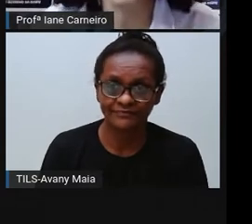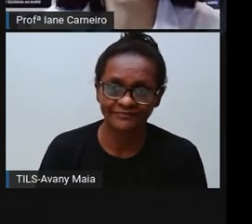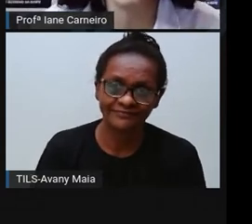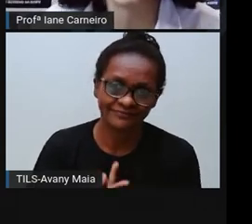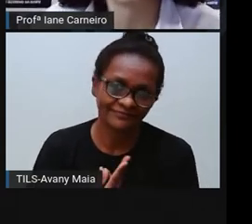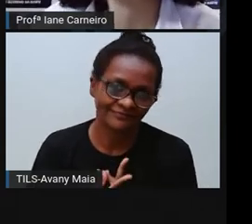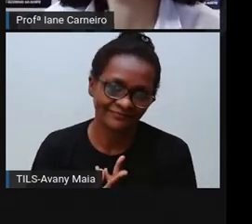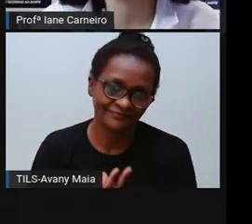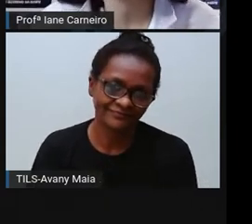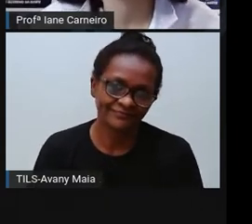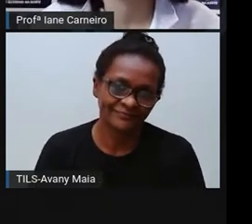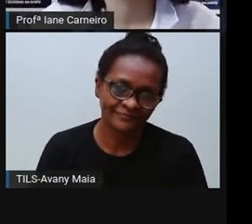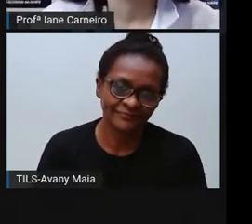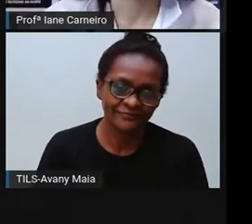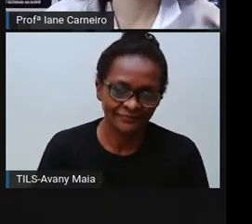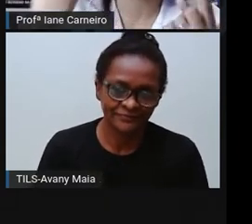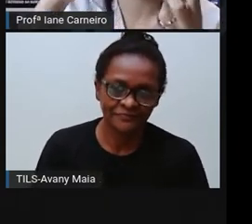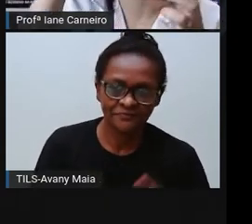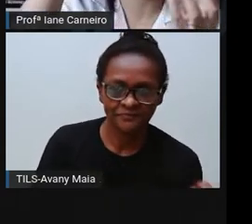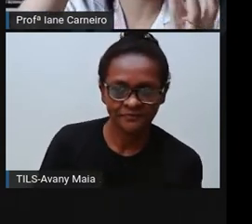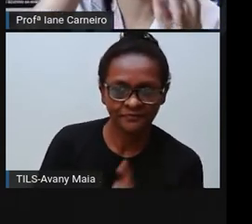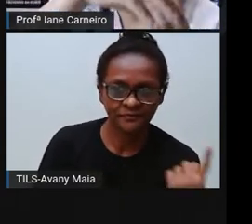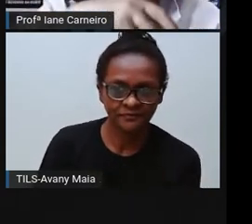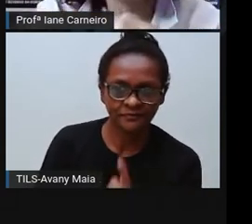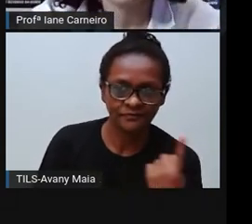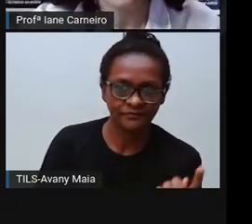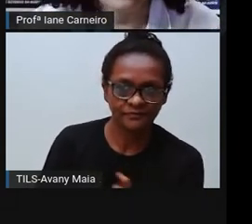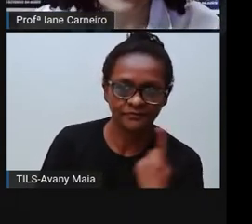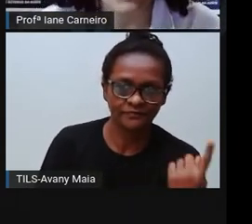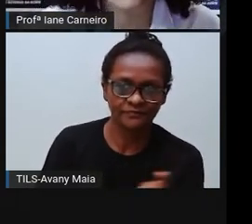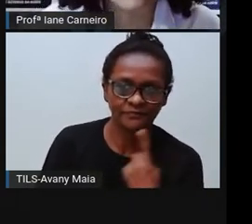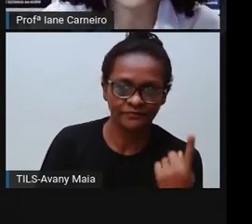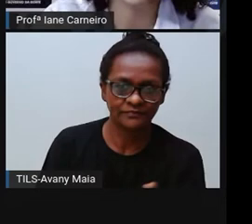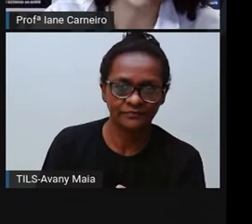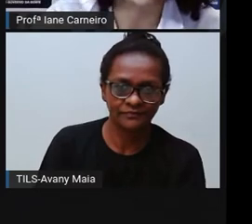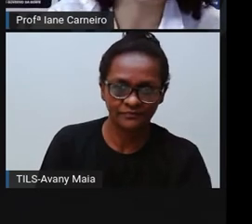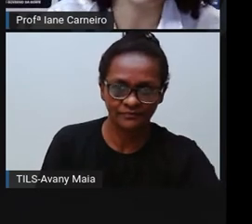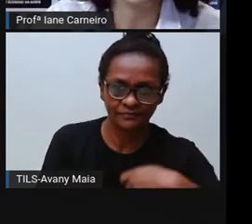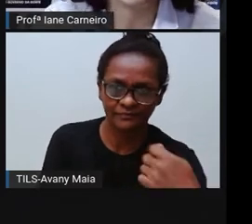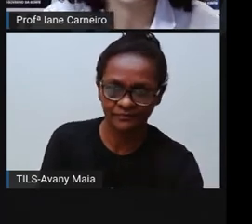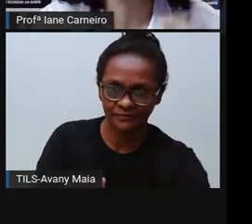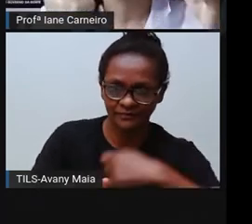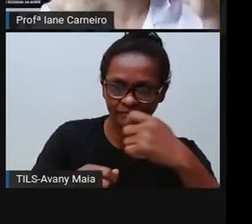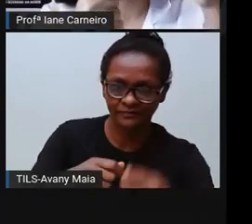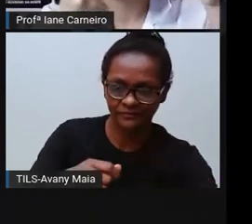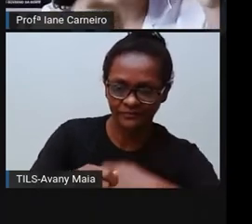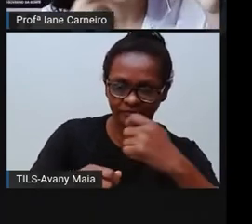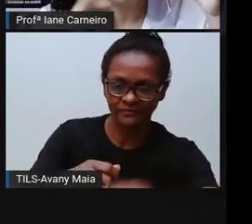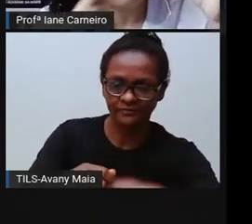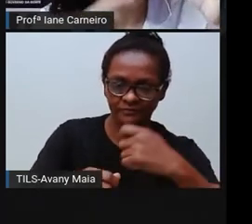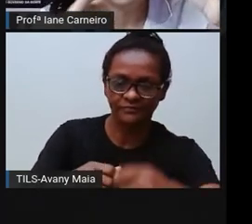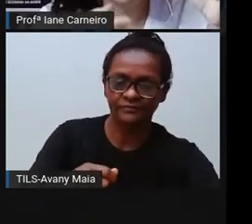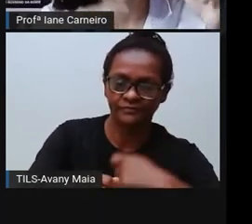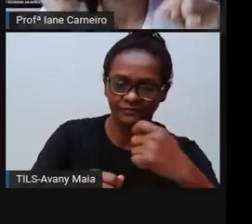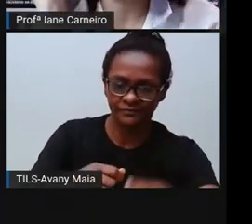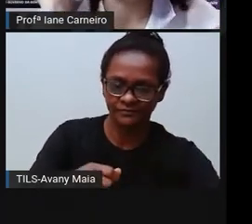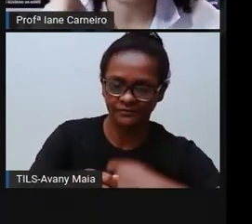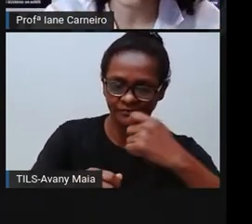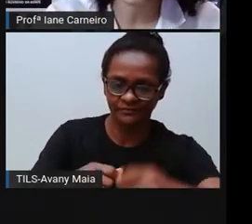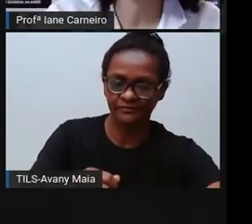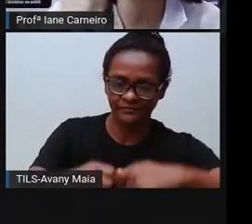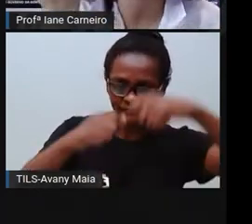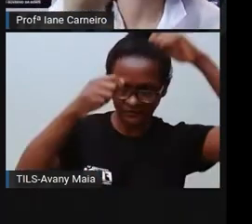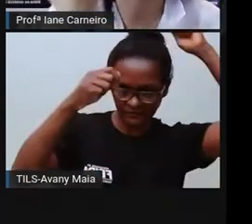né? A mesma forma de brincar que o peão. A gente pega o brinquedo, né? Peão, enrola um barbante nele,